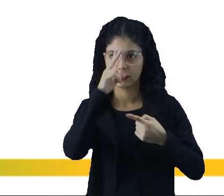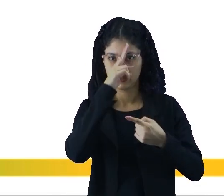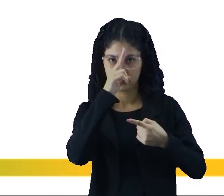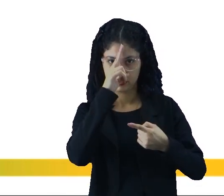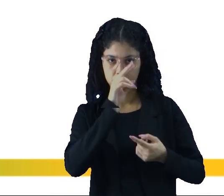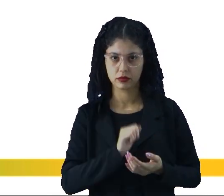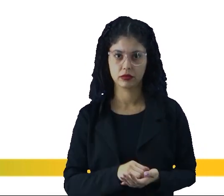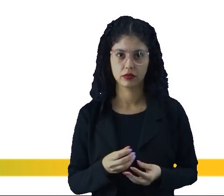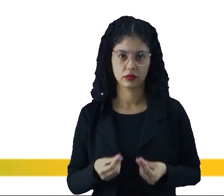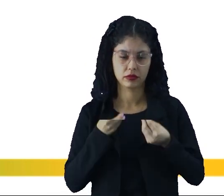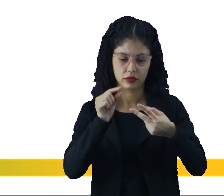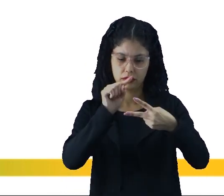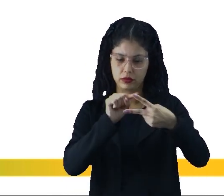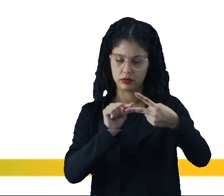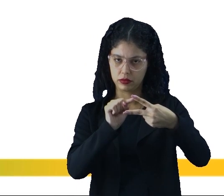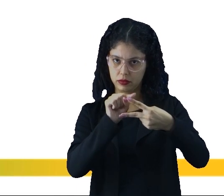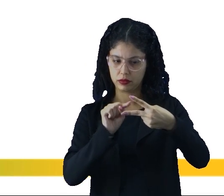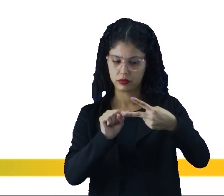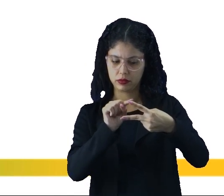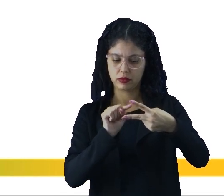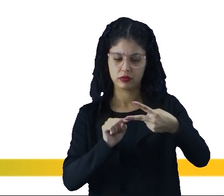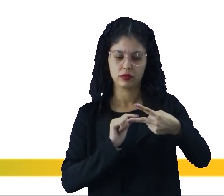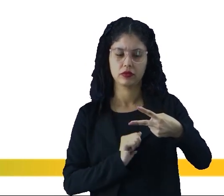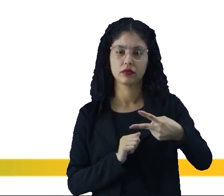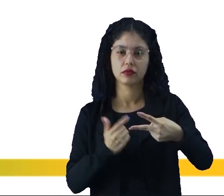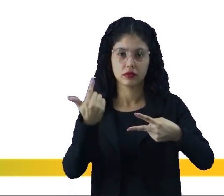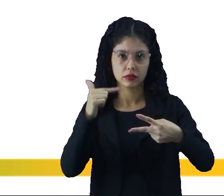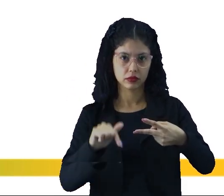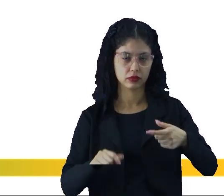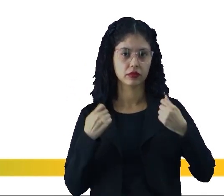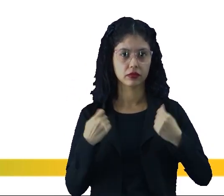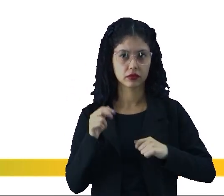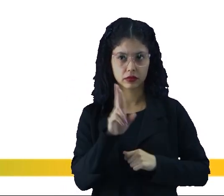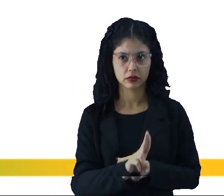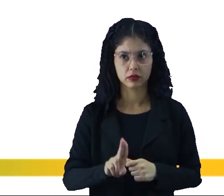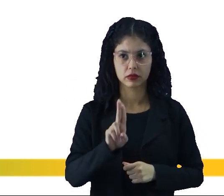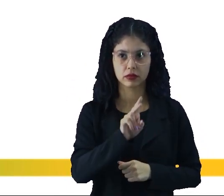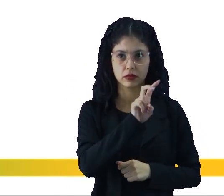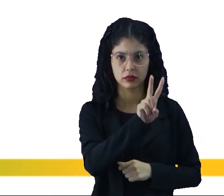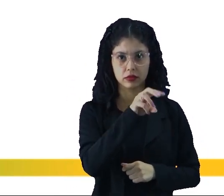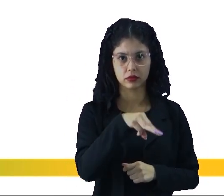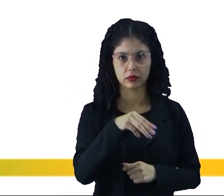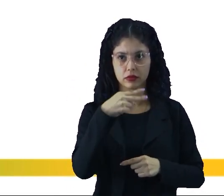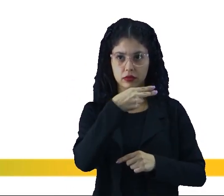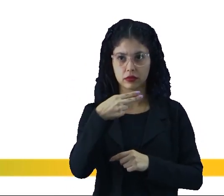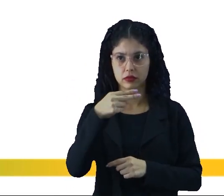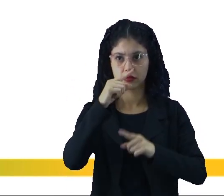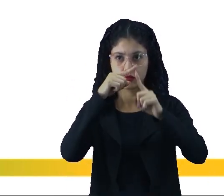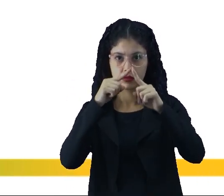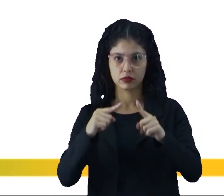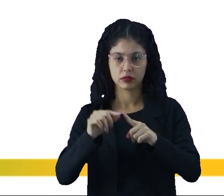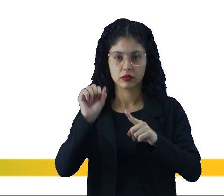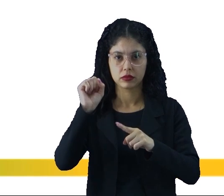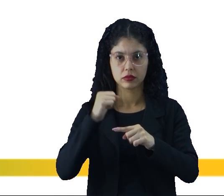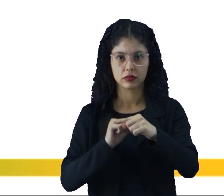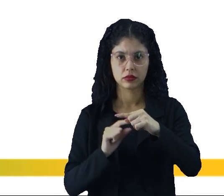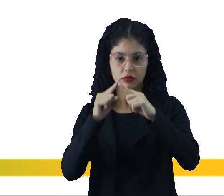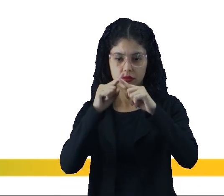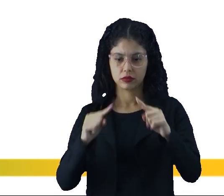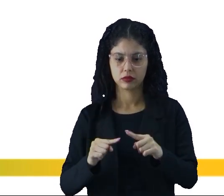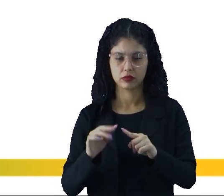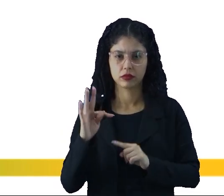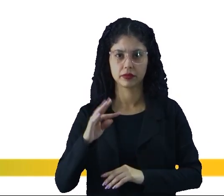lembram que ele deu dois trechos não foi isso e novamente nós vamos usar aqui a fórmula da velocidade média delta S